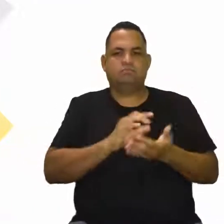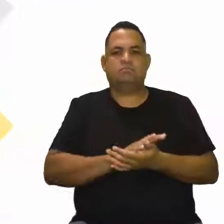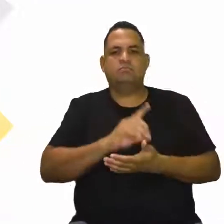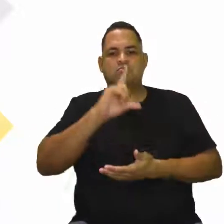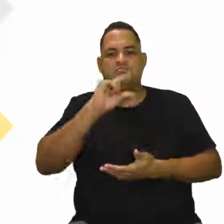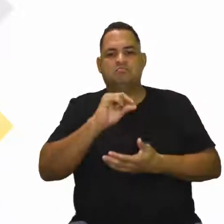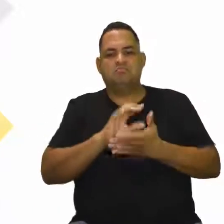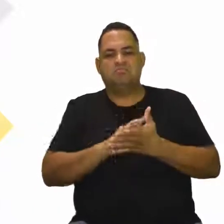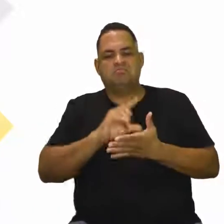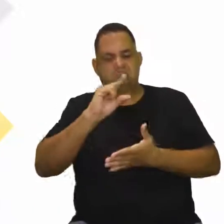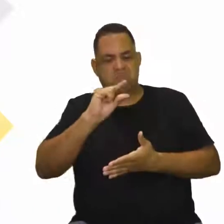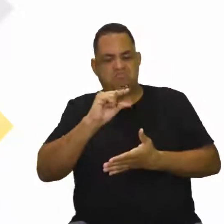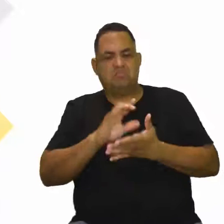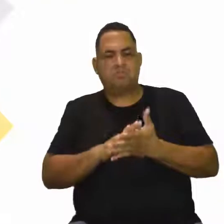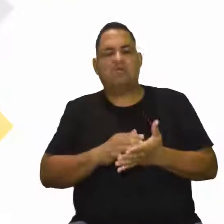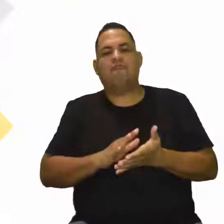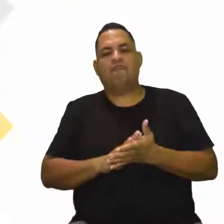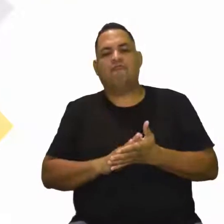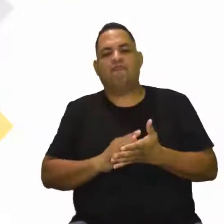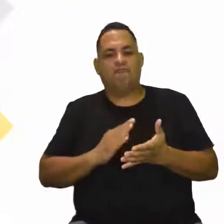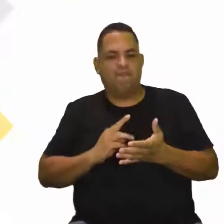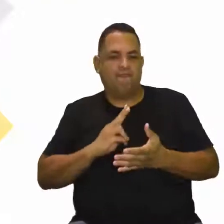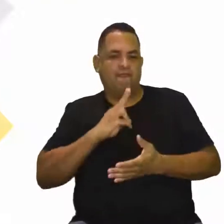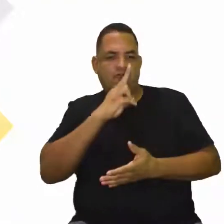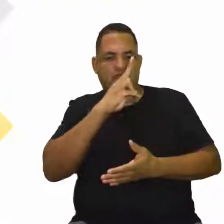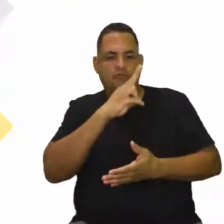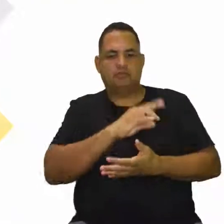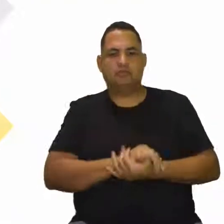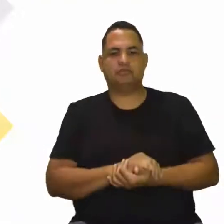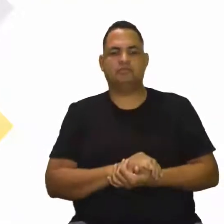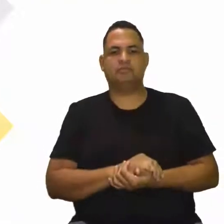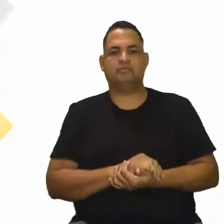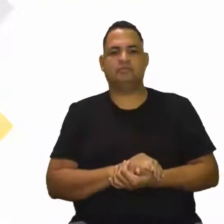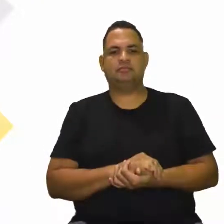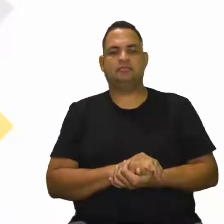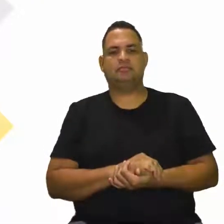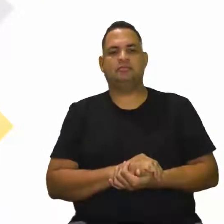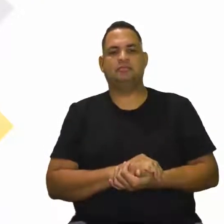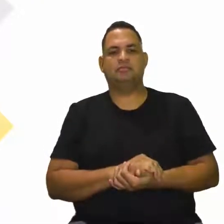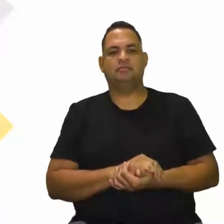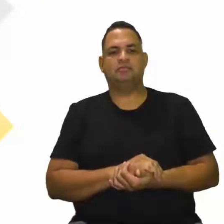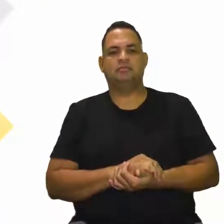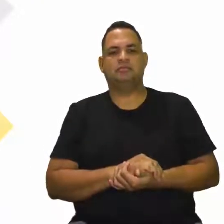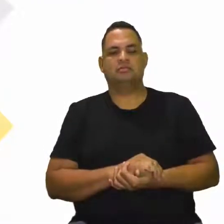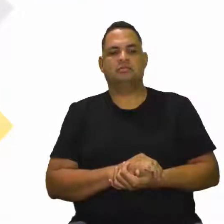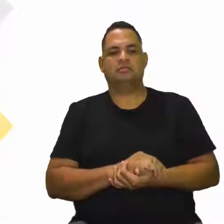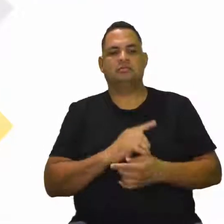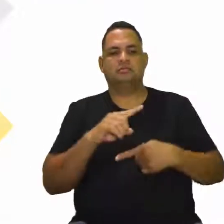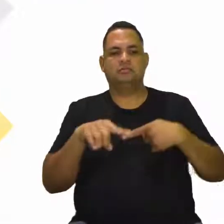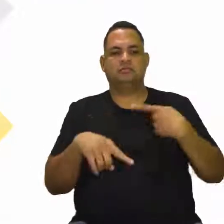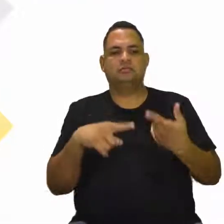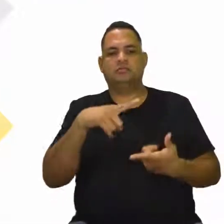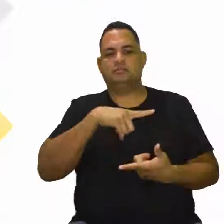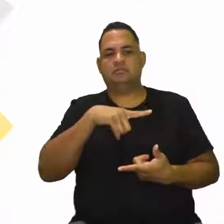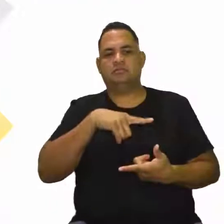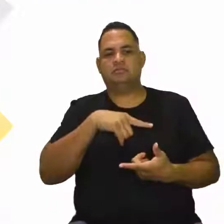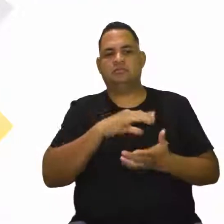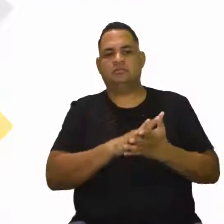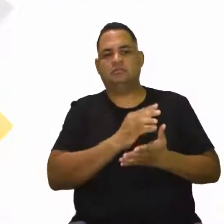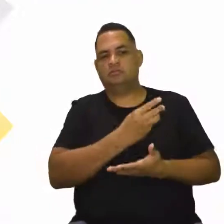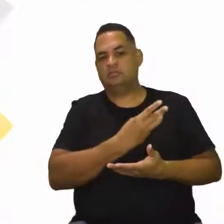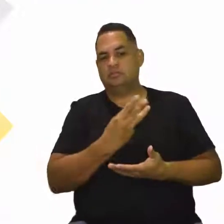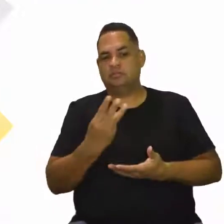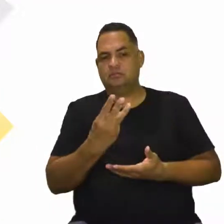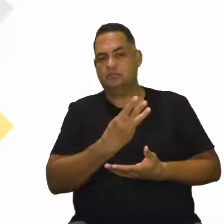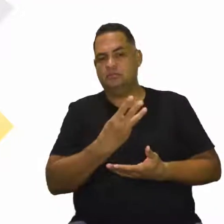menos vigorosos. Em relação ao primeiro grupo, tá? E aí, depois nós temos uma terceira etapa desse